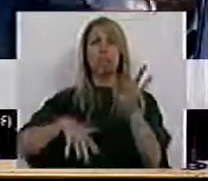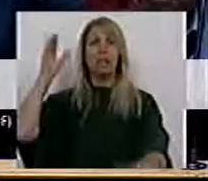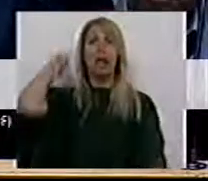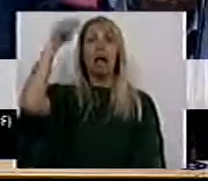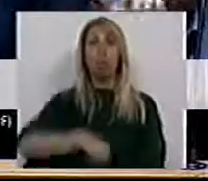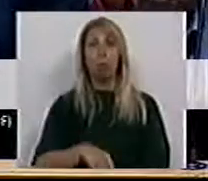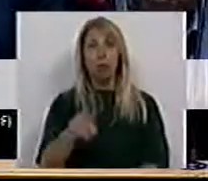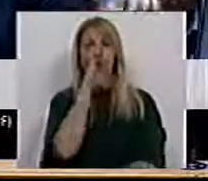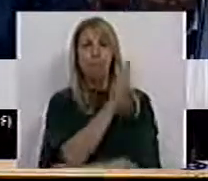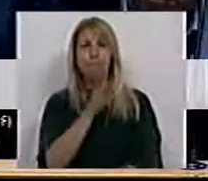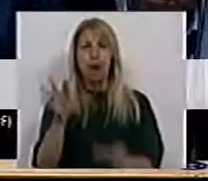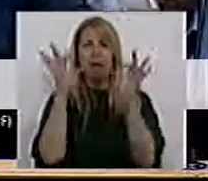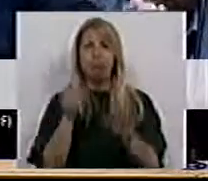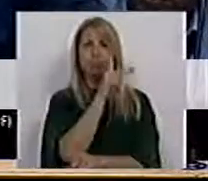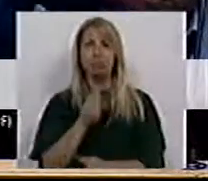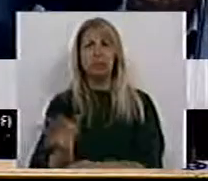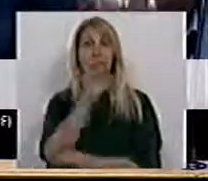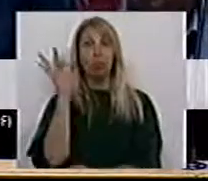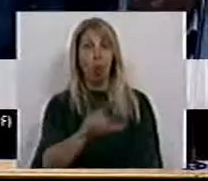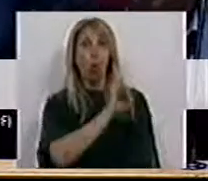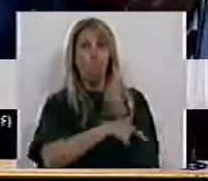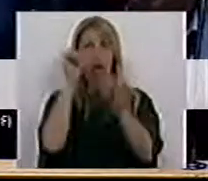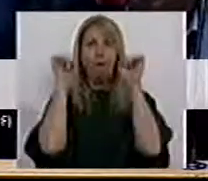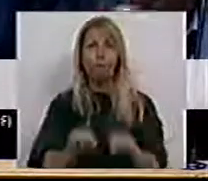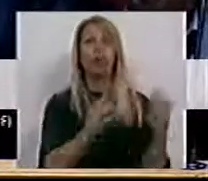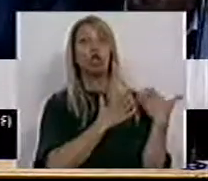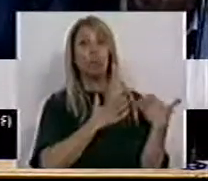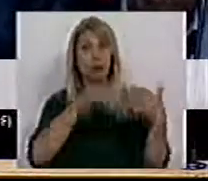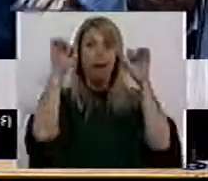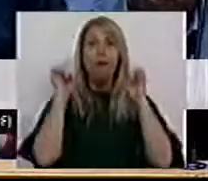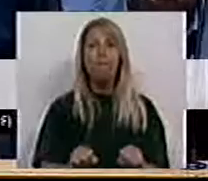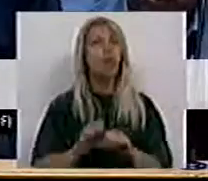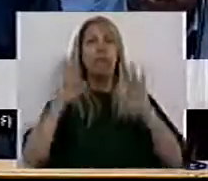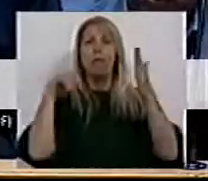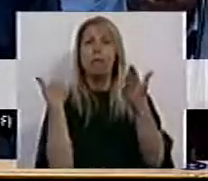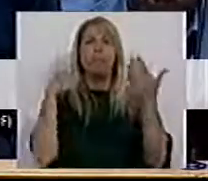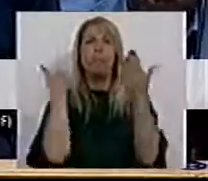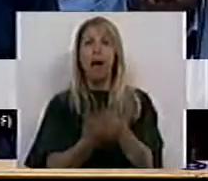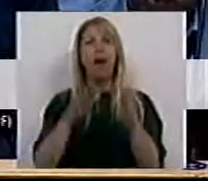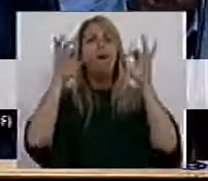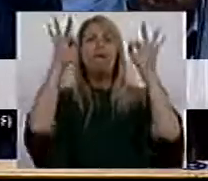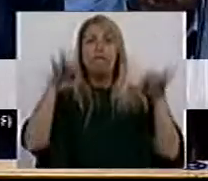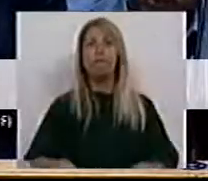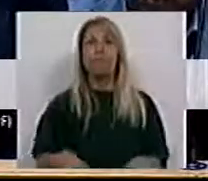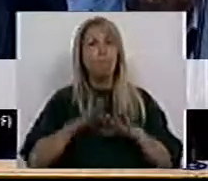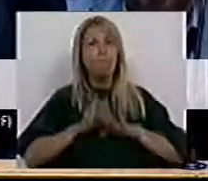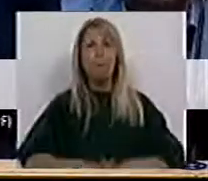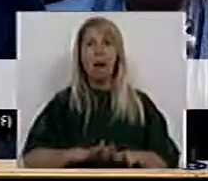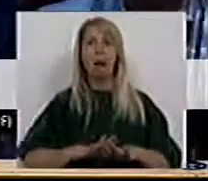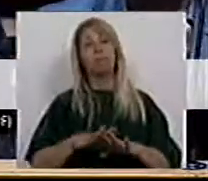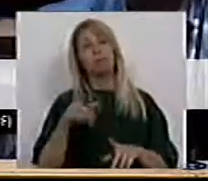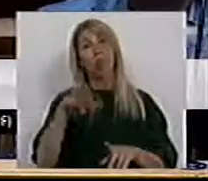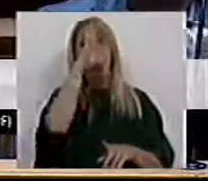no exercício pleno das suas competências e da sua responsabilidade, de travar mais esta privatização do Governo.